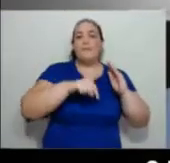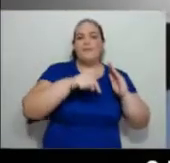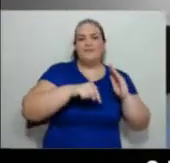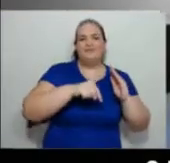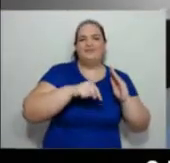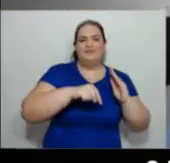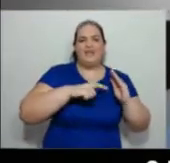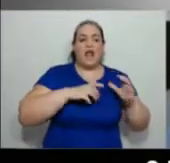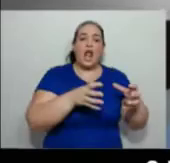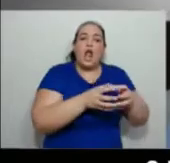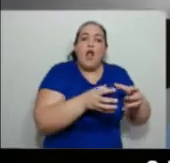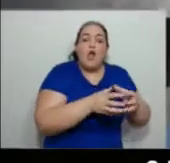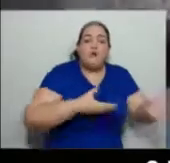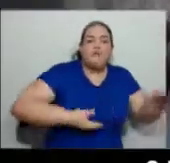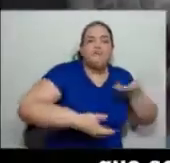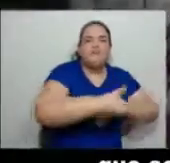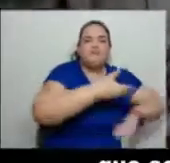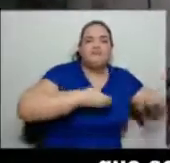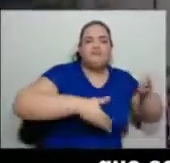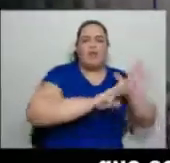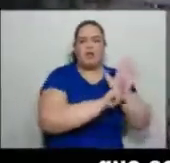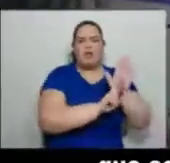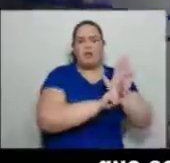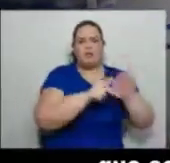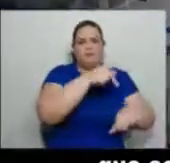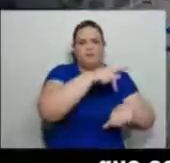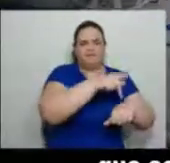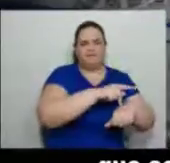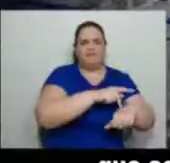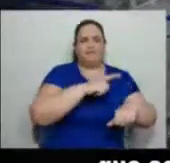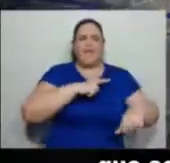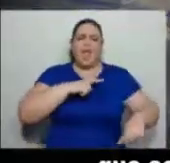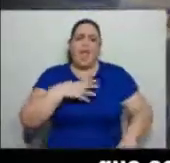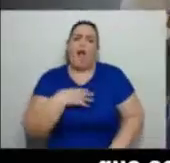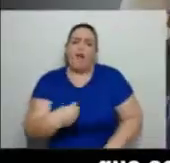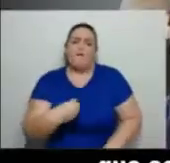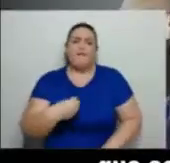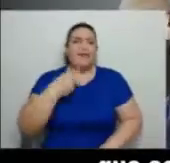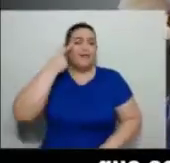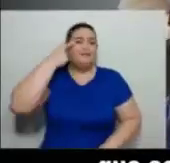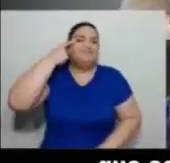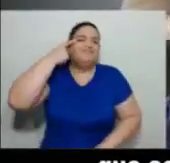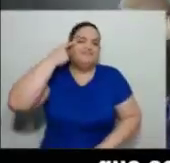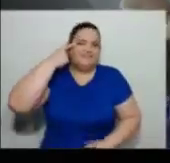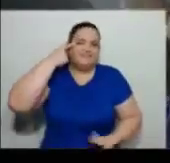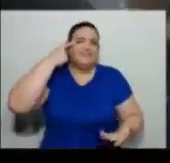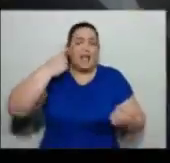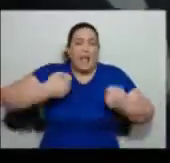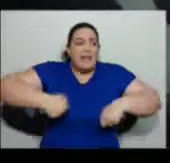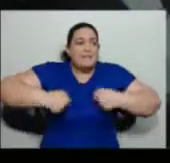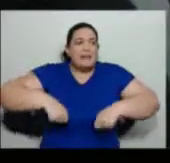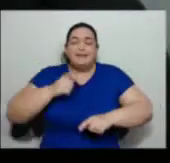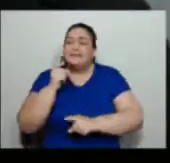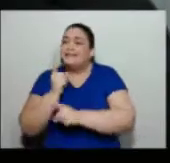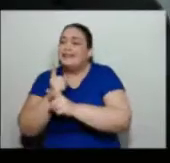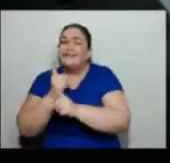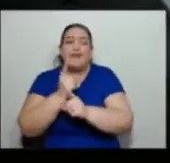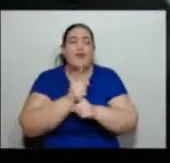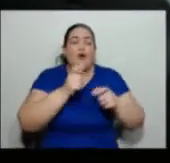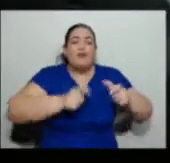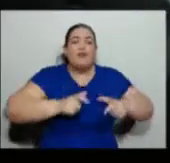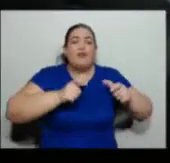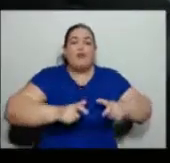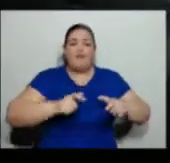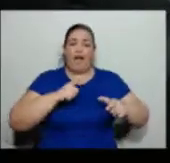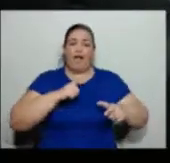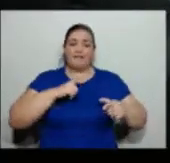mãe de uma criança com síndrome de Down, que sentiu a necessidade de um local para atendimento especializado e